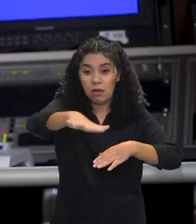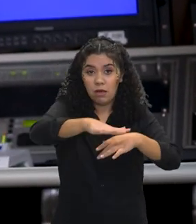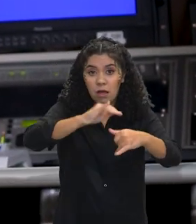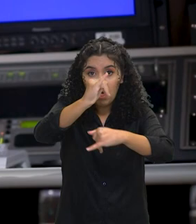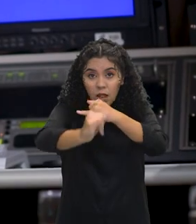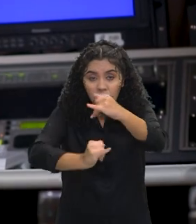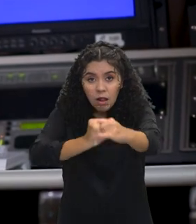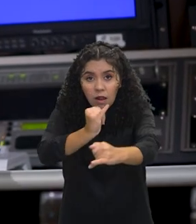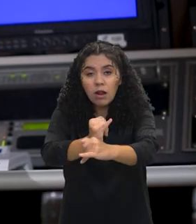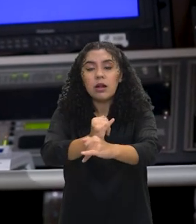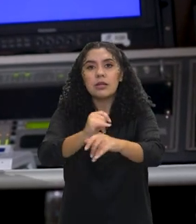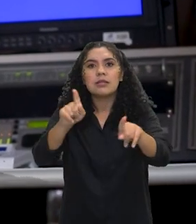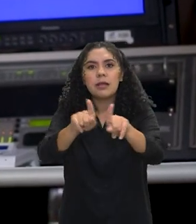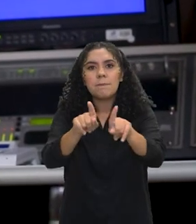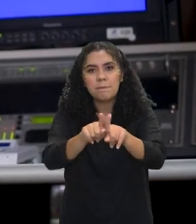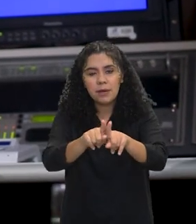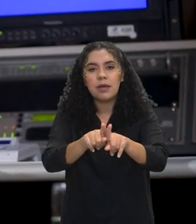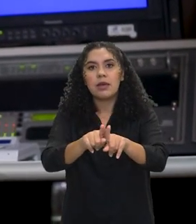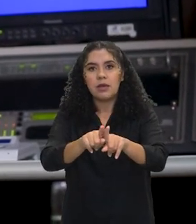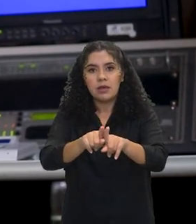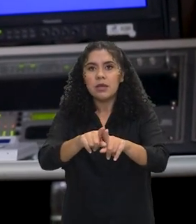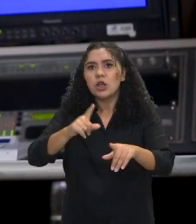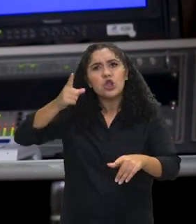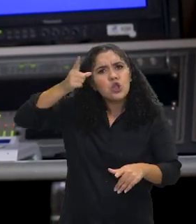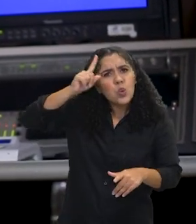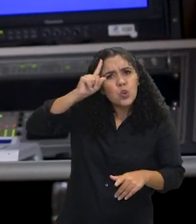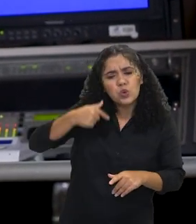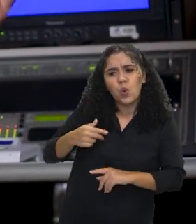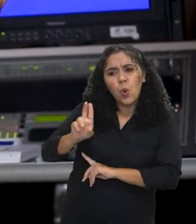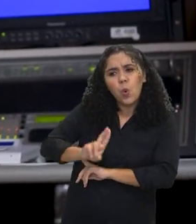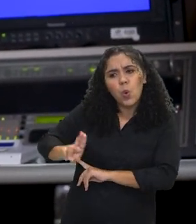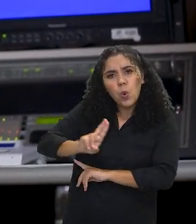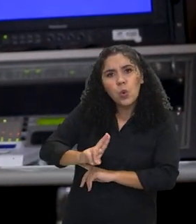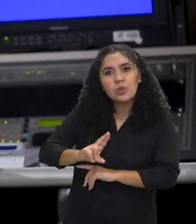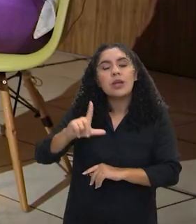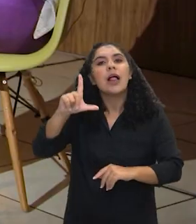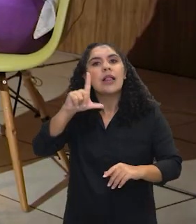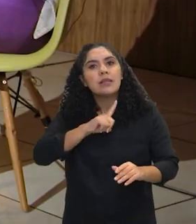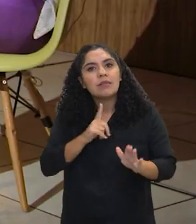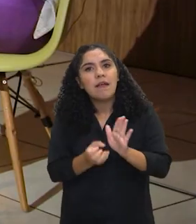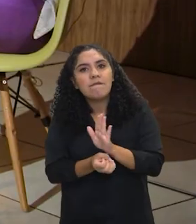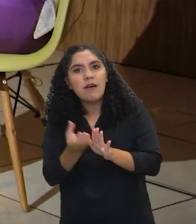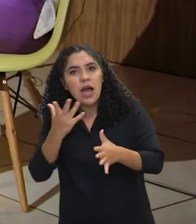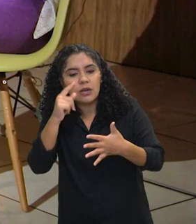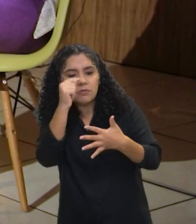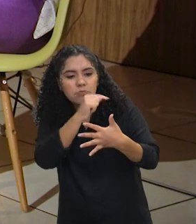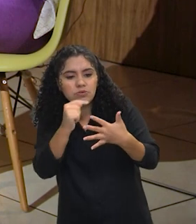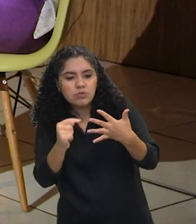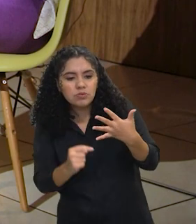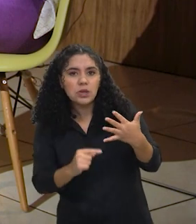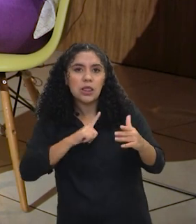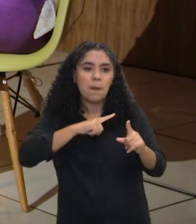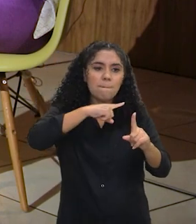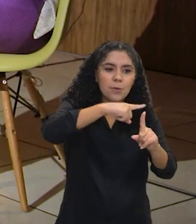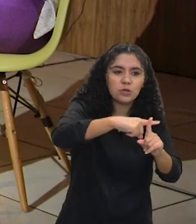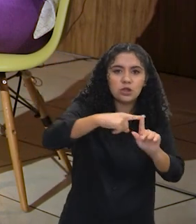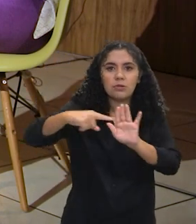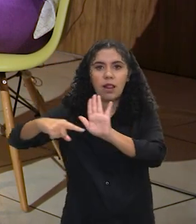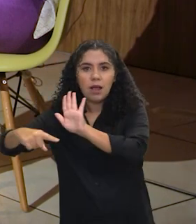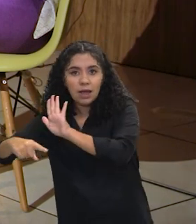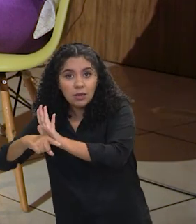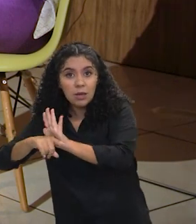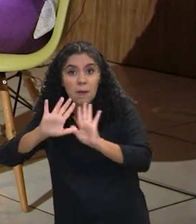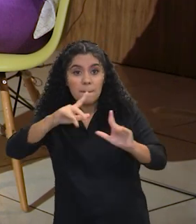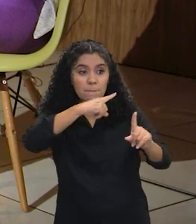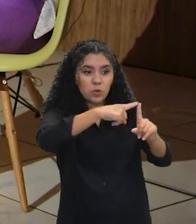pelo nível de presença dele na nossa vida, gera uma série de efeitos e que esses efeitos, os positivos precisam ser